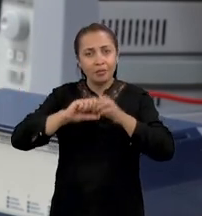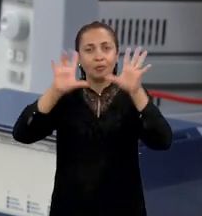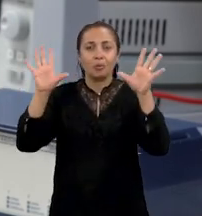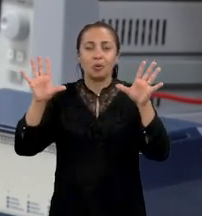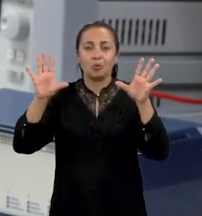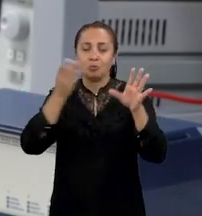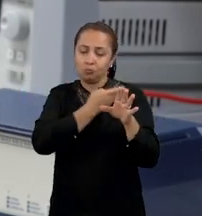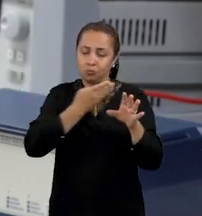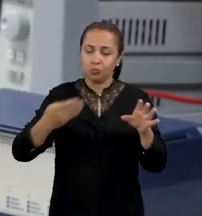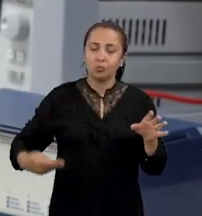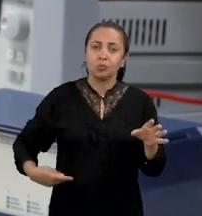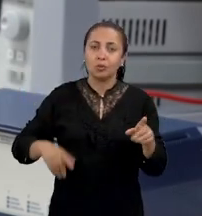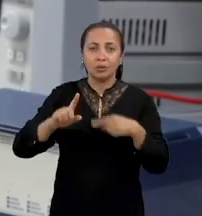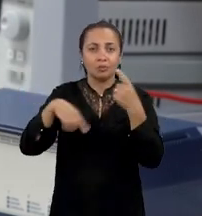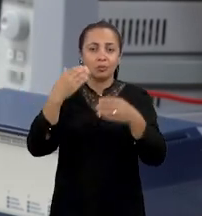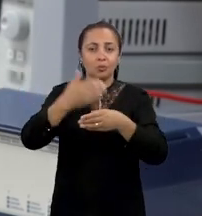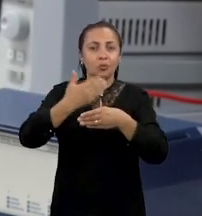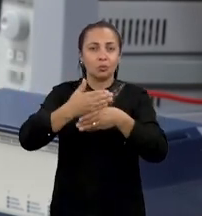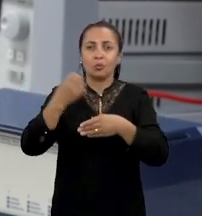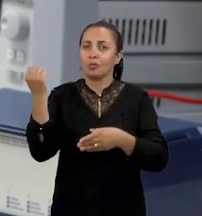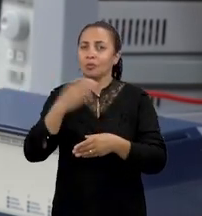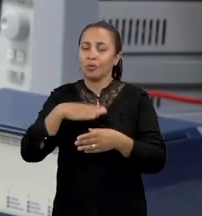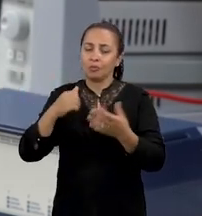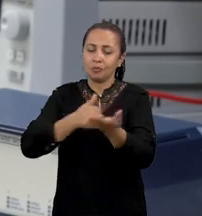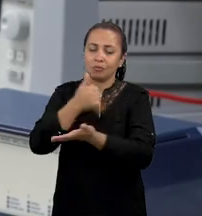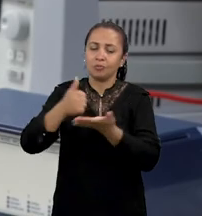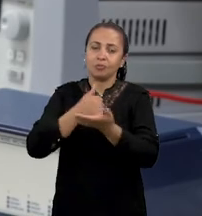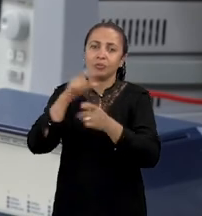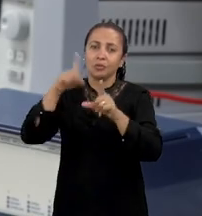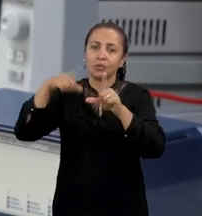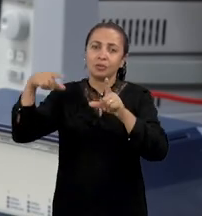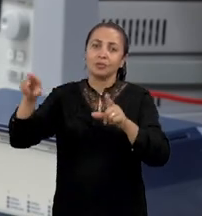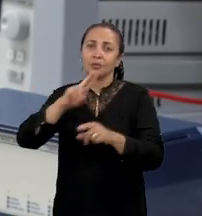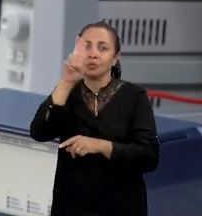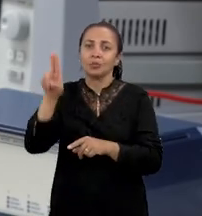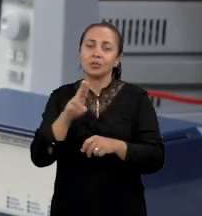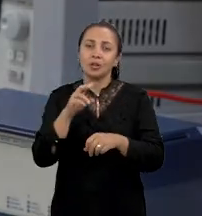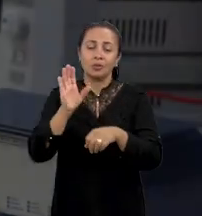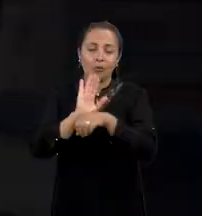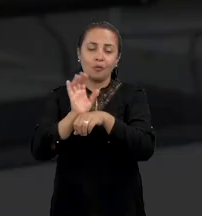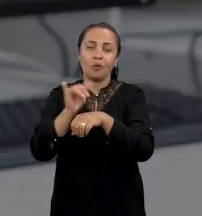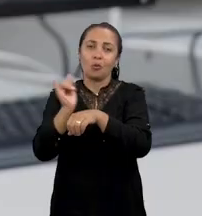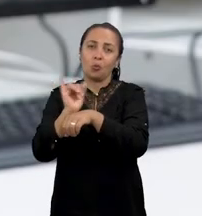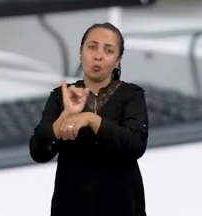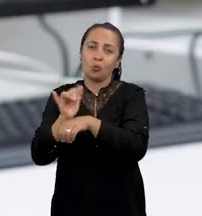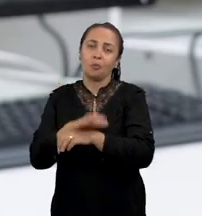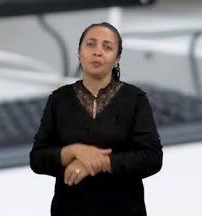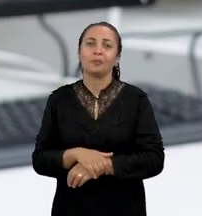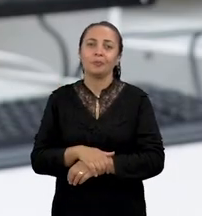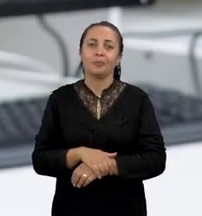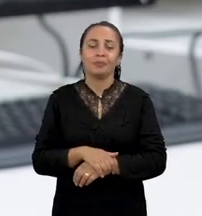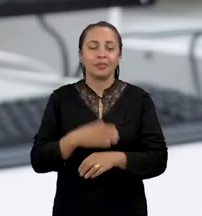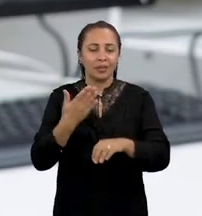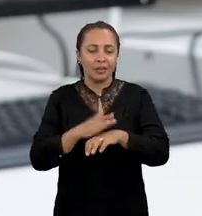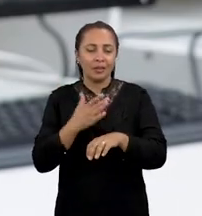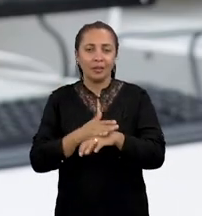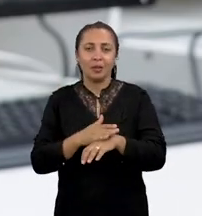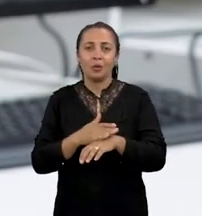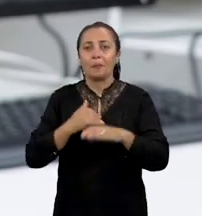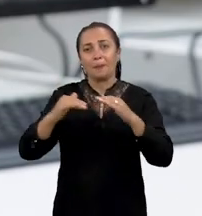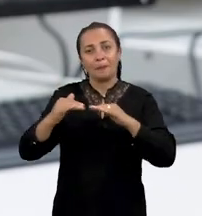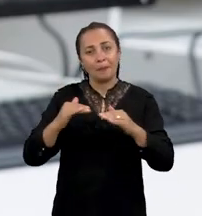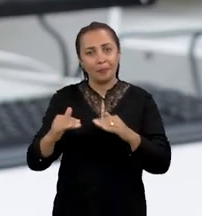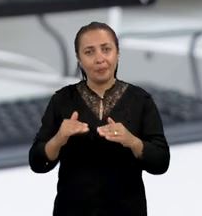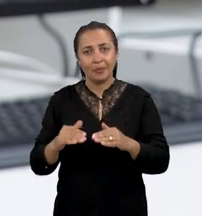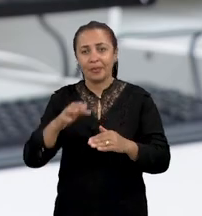utilizou essa base de dados e também construiu uma nova base de dados, utilizando vídeos do YouTube. Nós treinamos os modelos com cerca